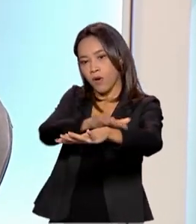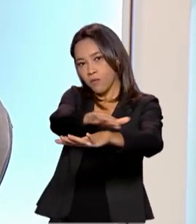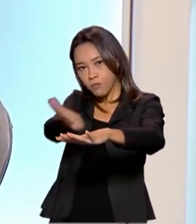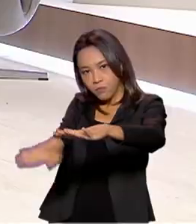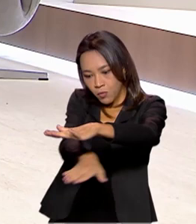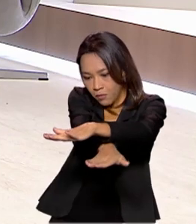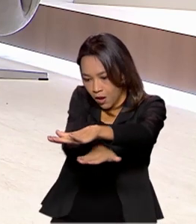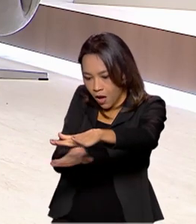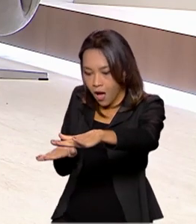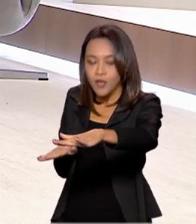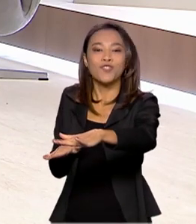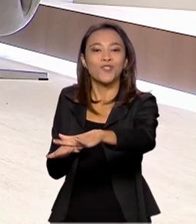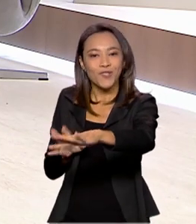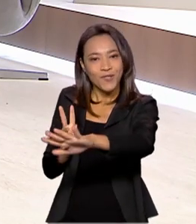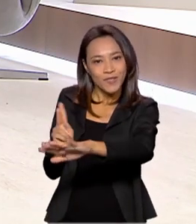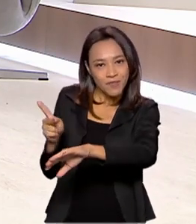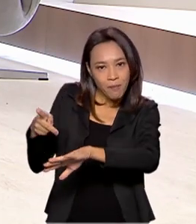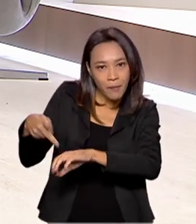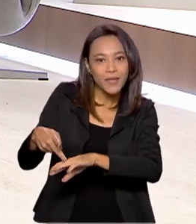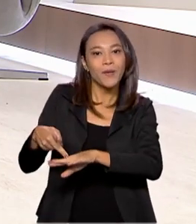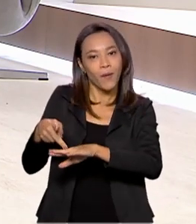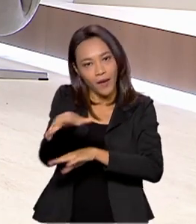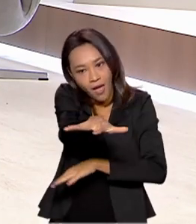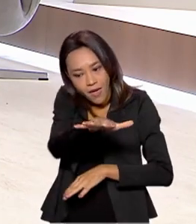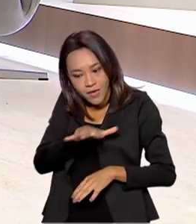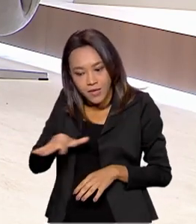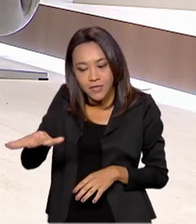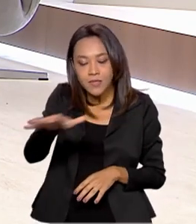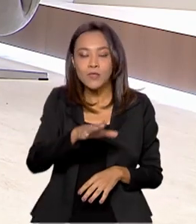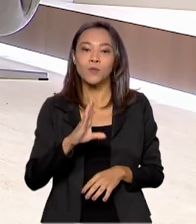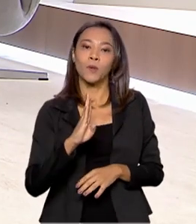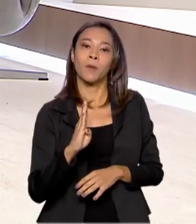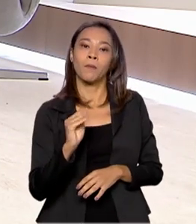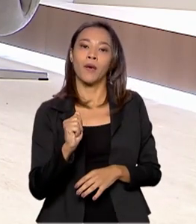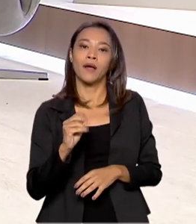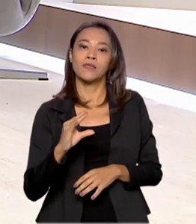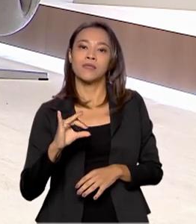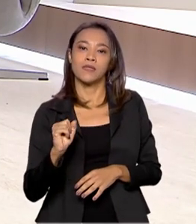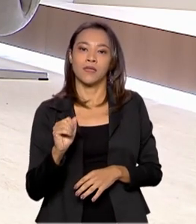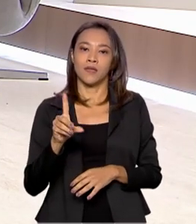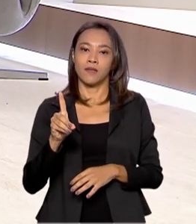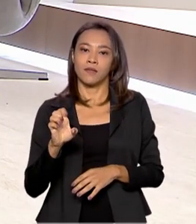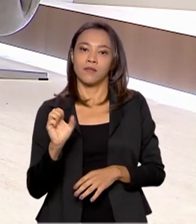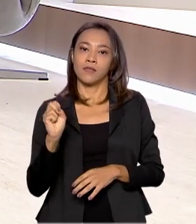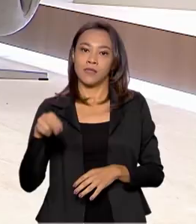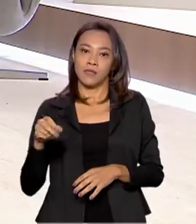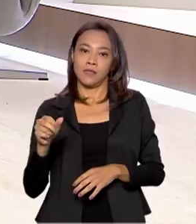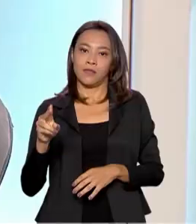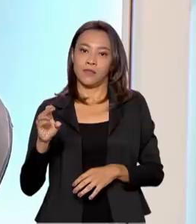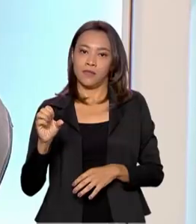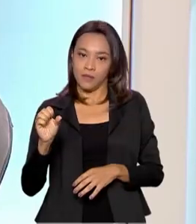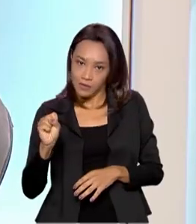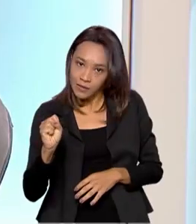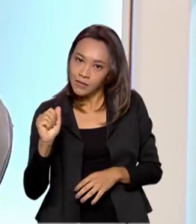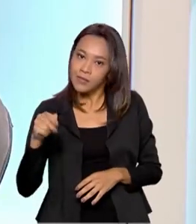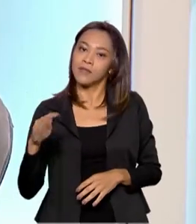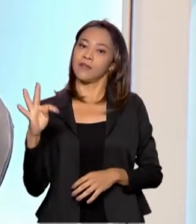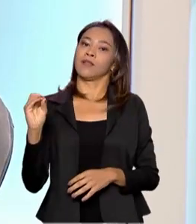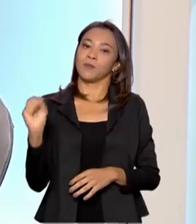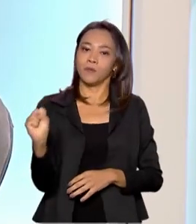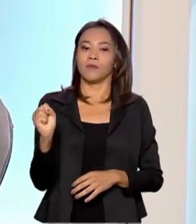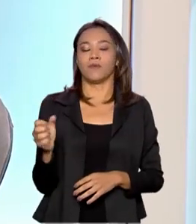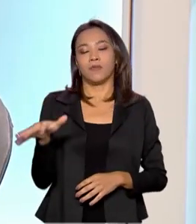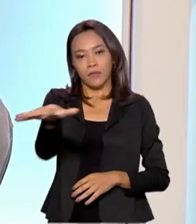localizaram essa bacia de Santos, né? Isso, bacia de Santos. Mas por que não saiu? Então, o Ministério de Minas e Energia, correto?